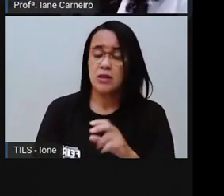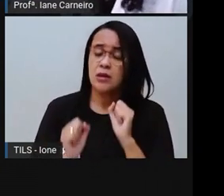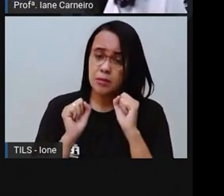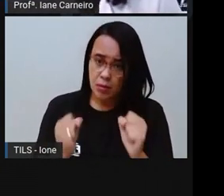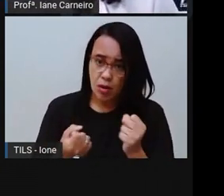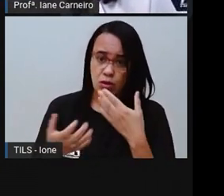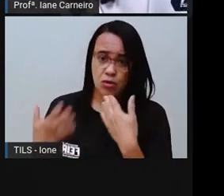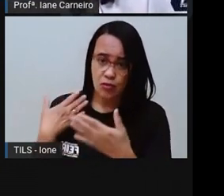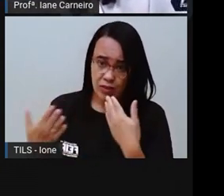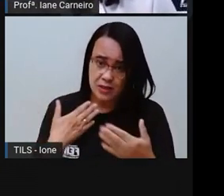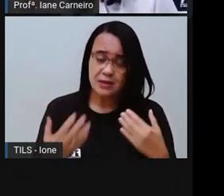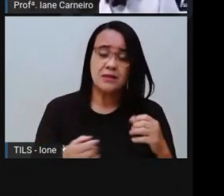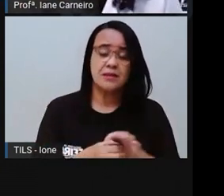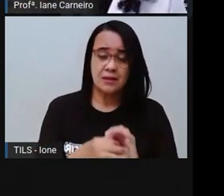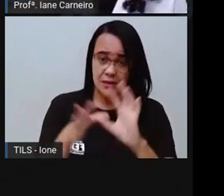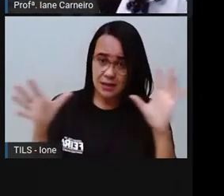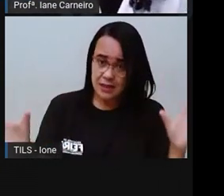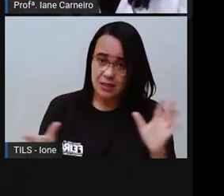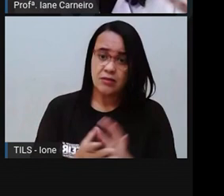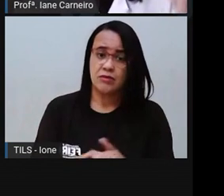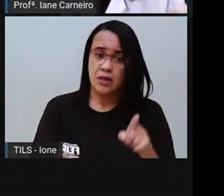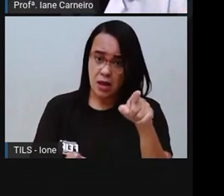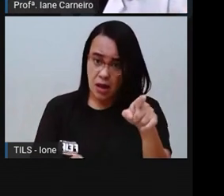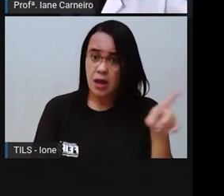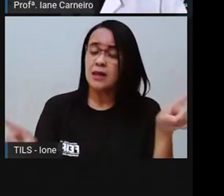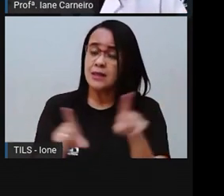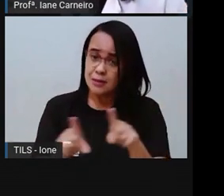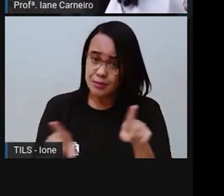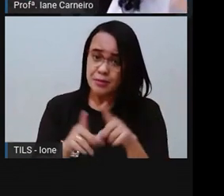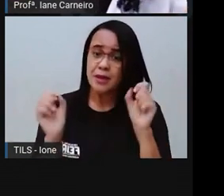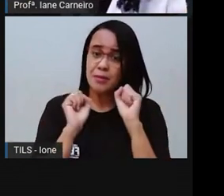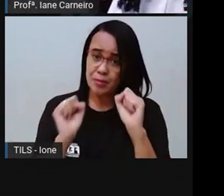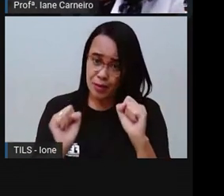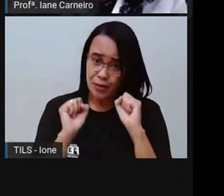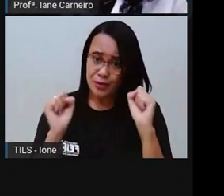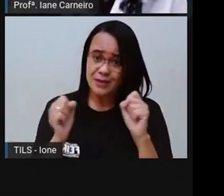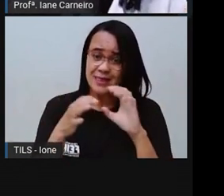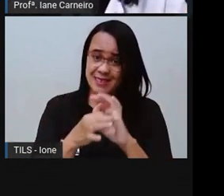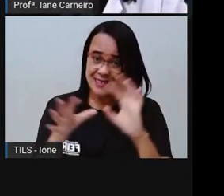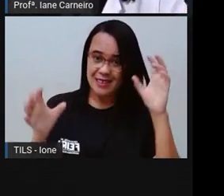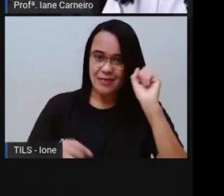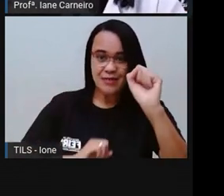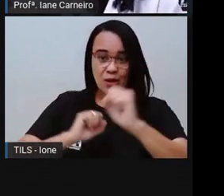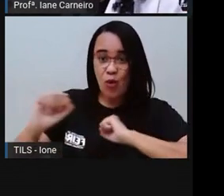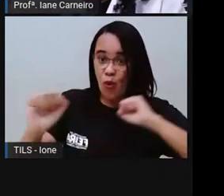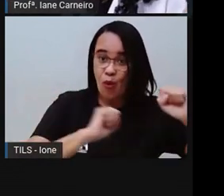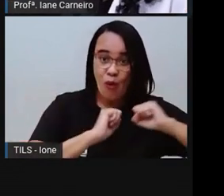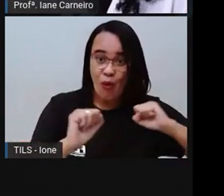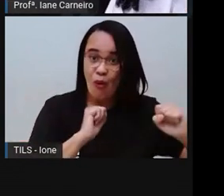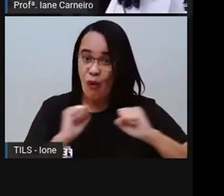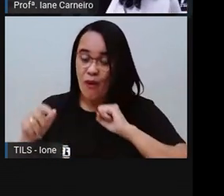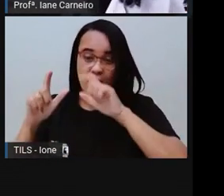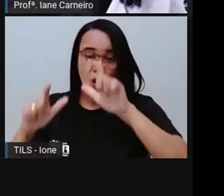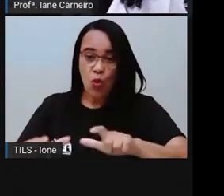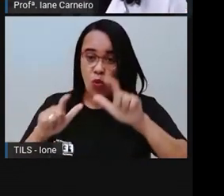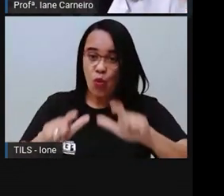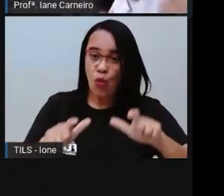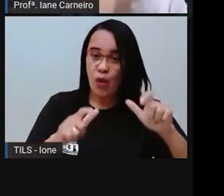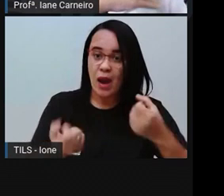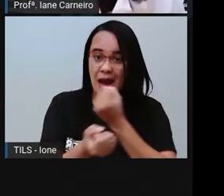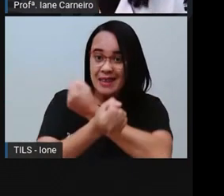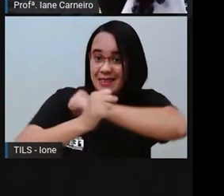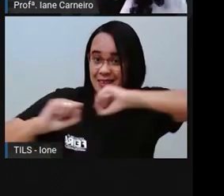comer. No parque, também pode. E a criança já pode correr, porque tem um espaço maior, né?